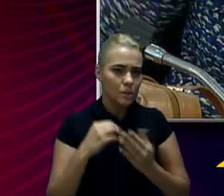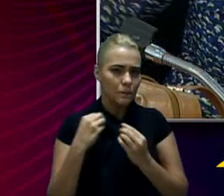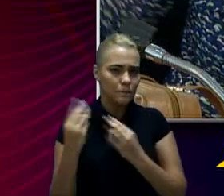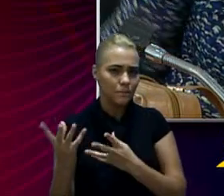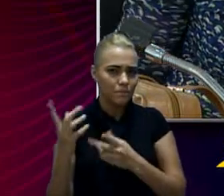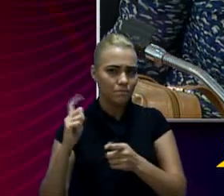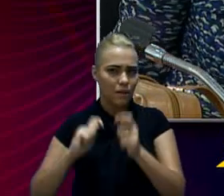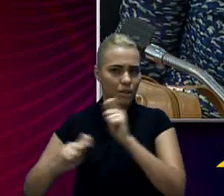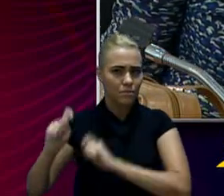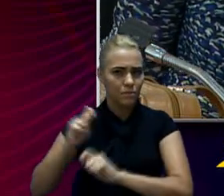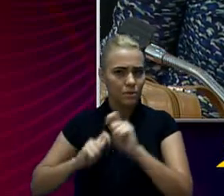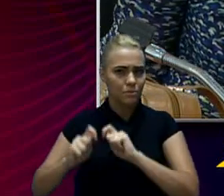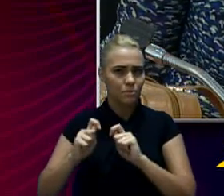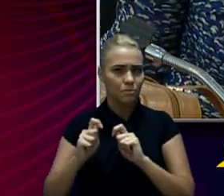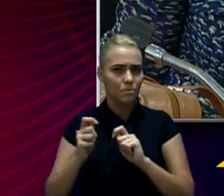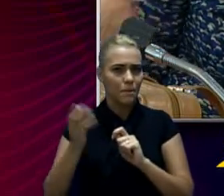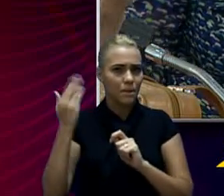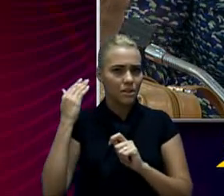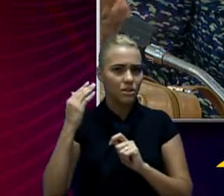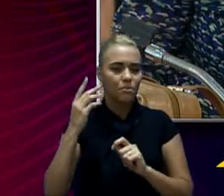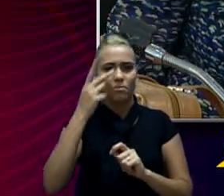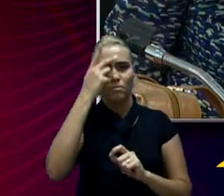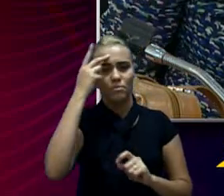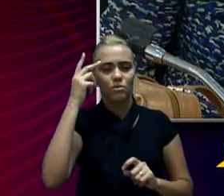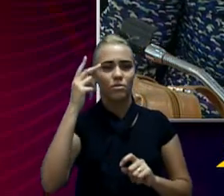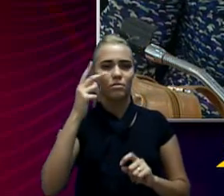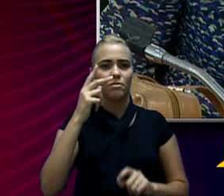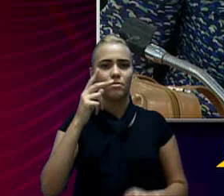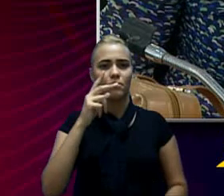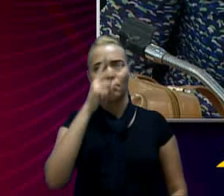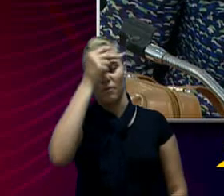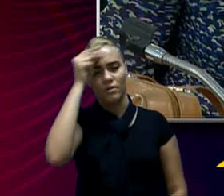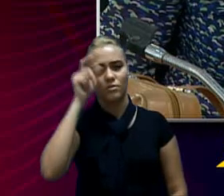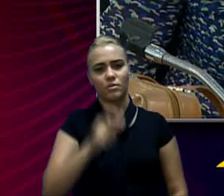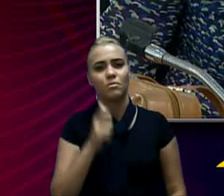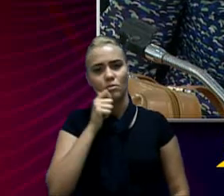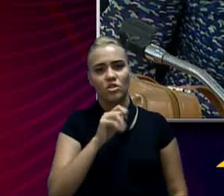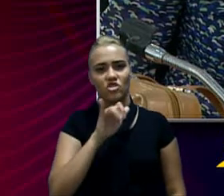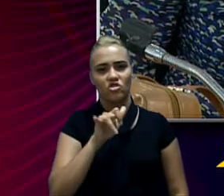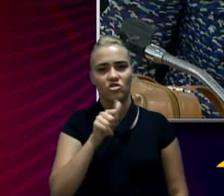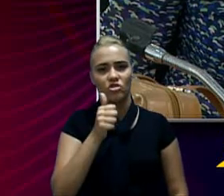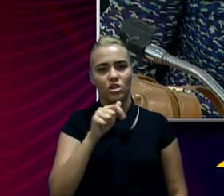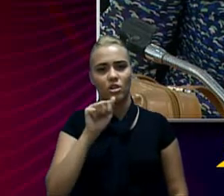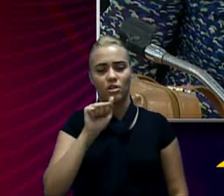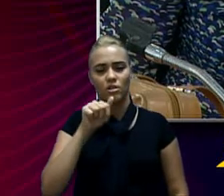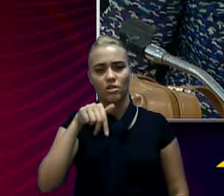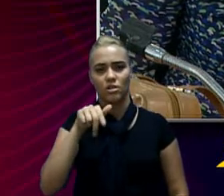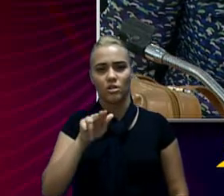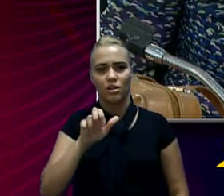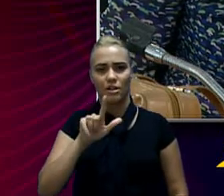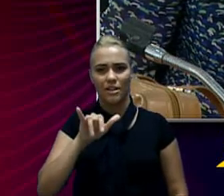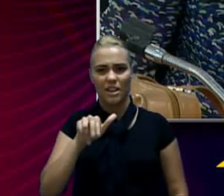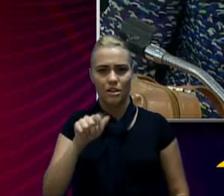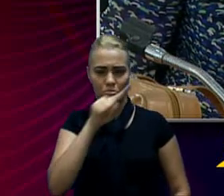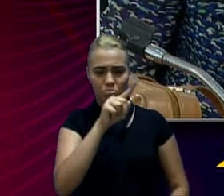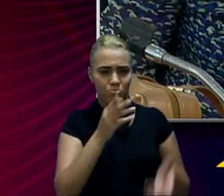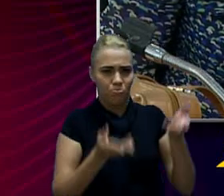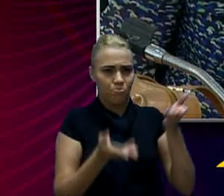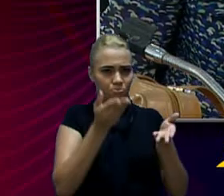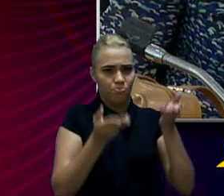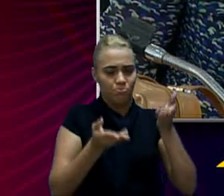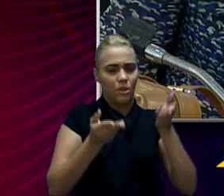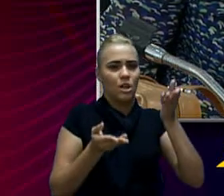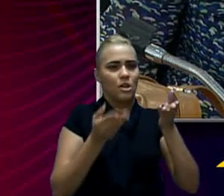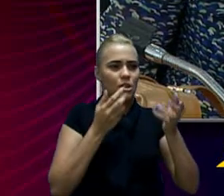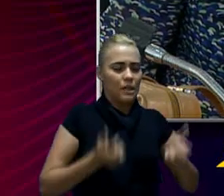administração passada da prefeita Jaqueline, um orçamento equilibrado, inclusive com todos